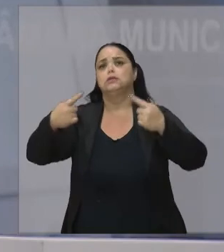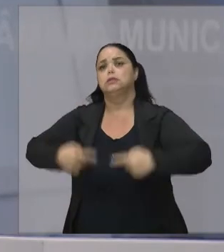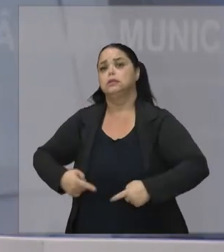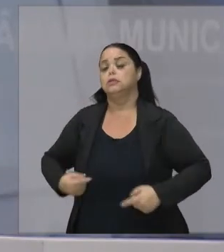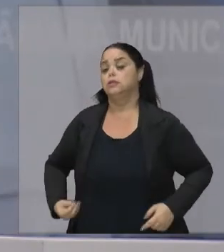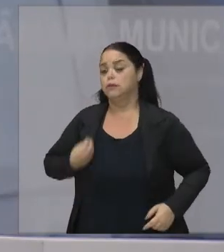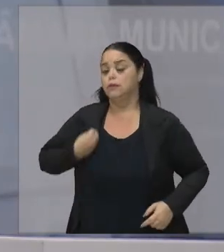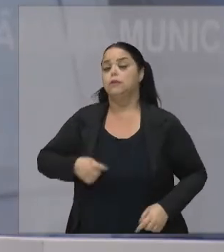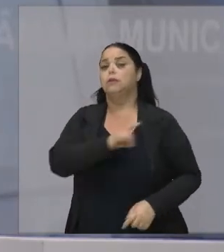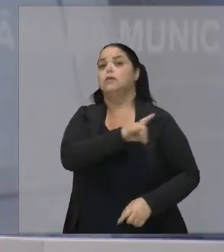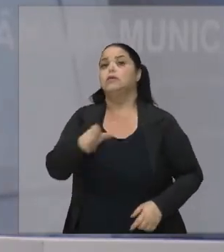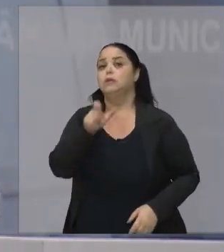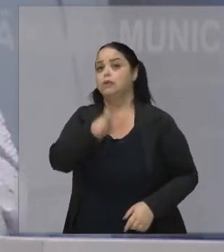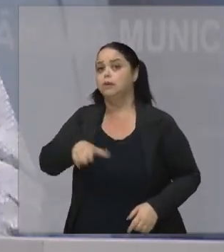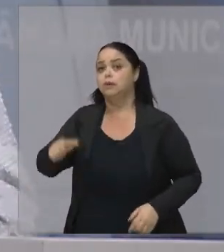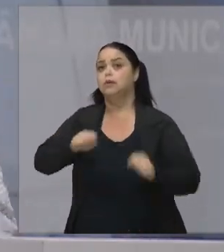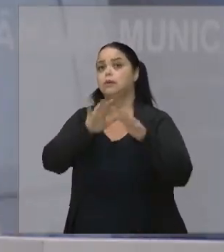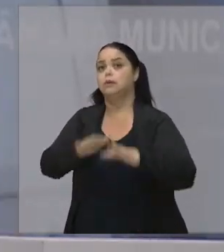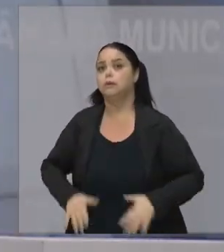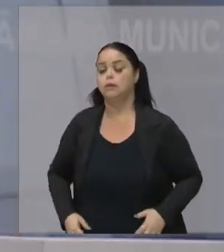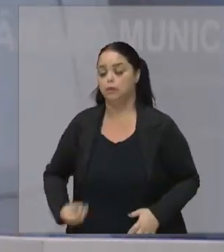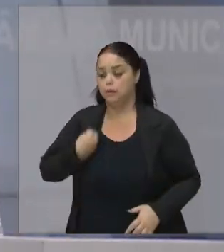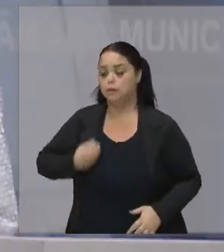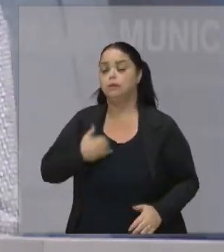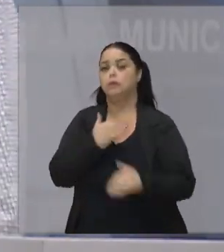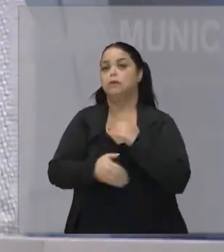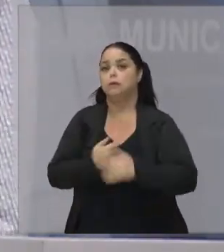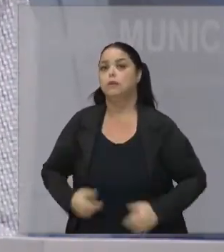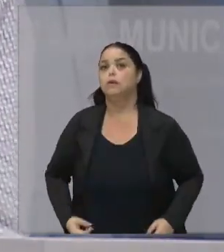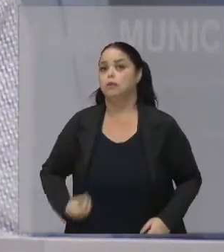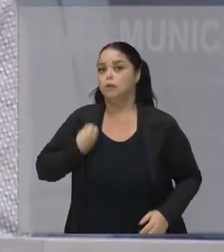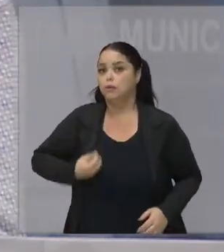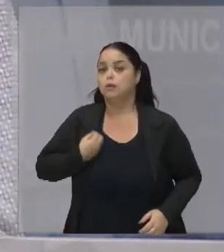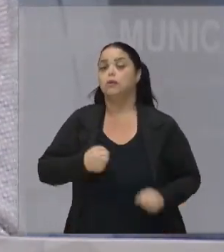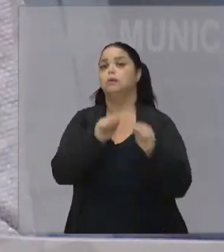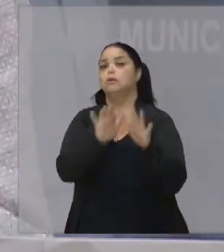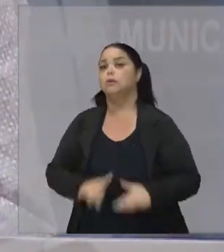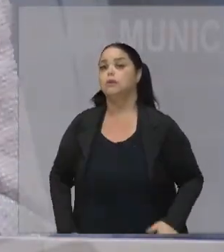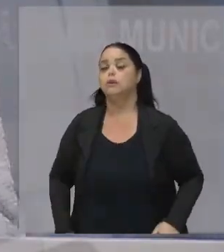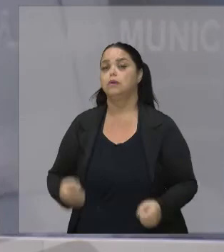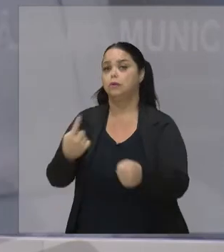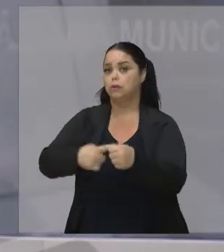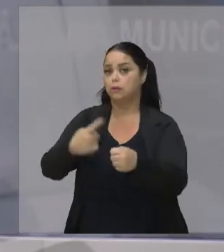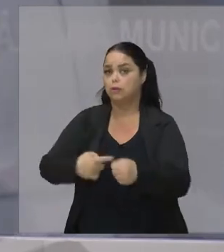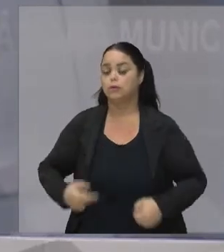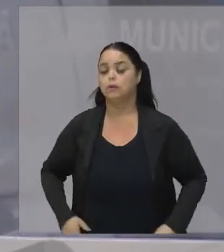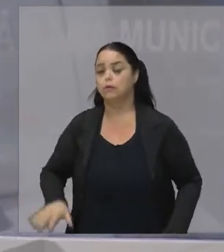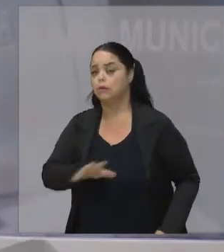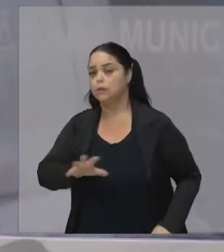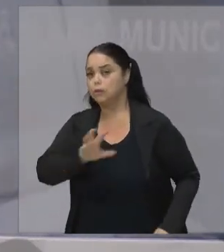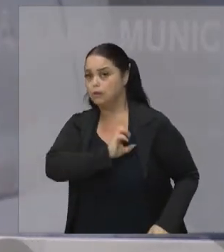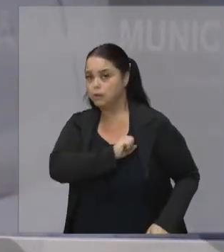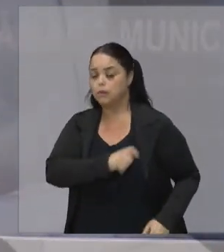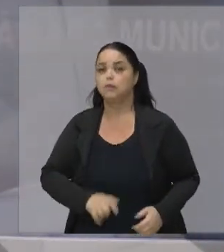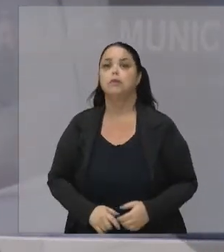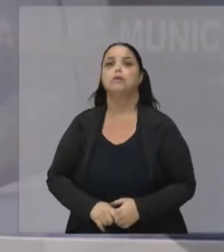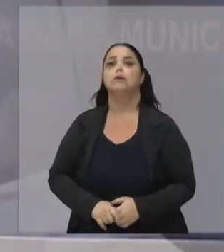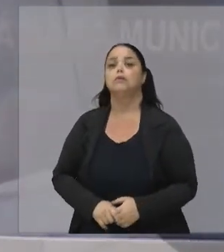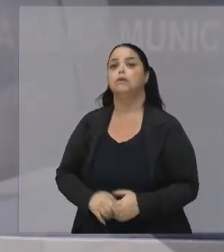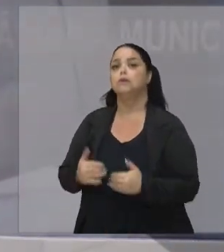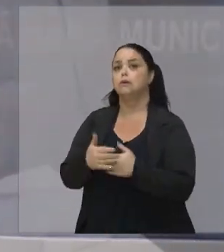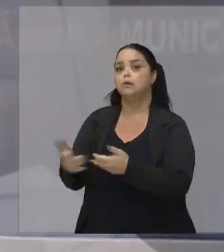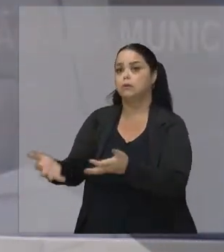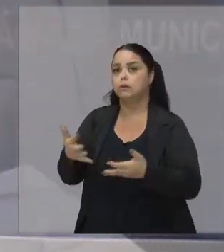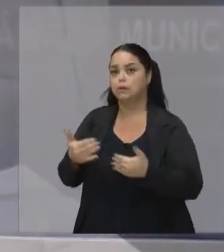vivido. Continue a abençoar a nossa vida e através da nossa vida abençoar essa cidade que tanto amamos, que nos acolhe